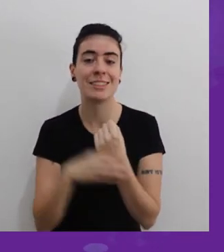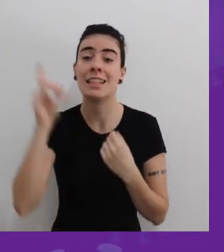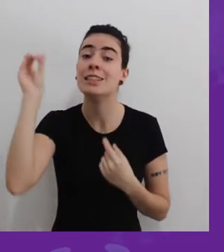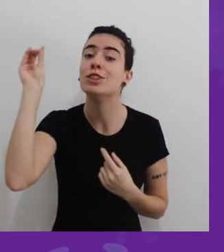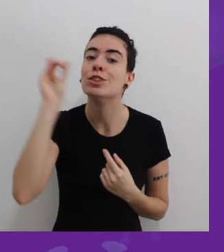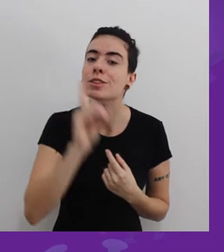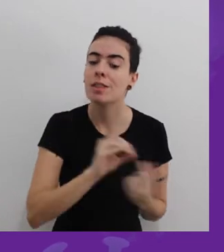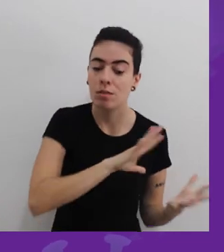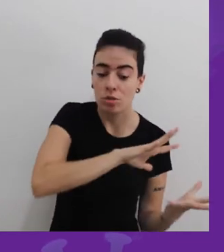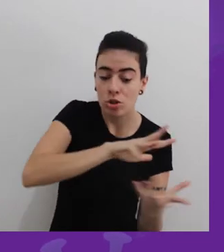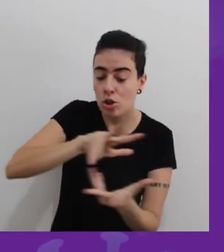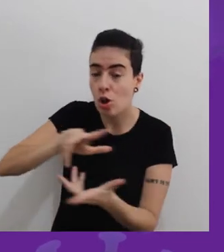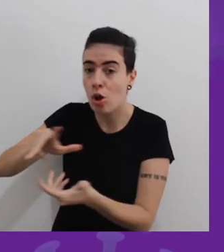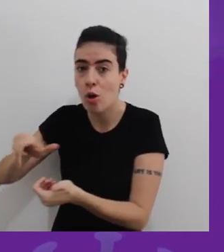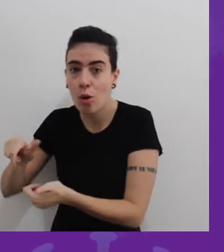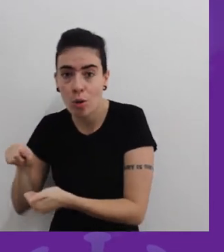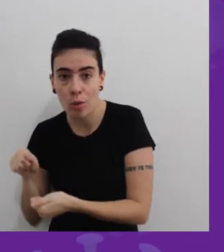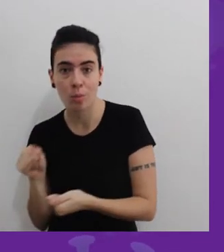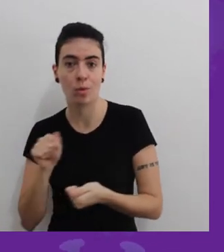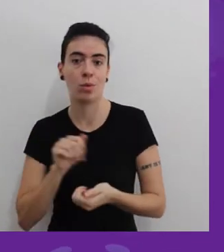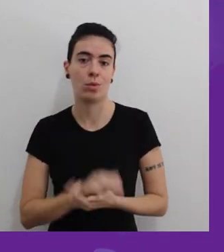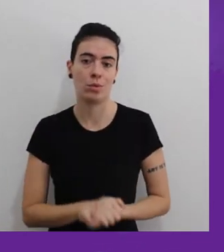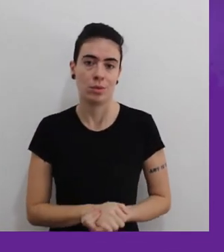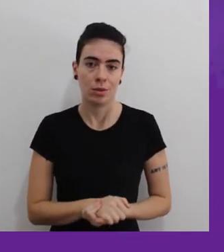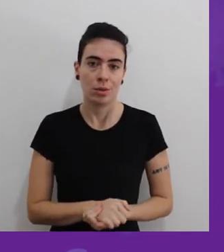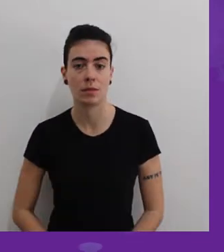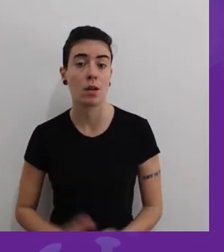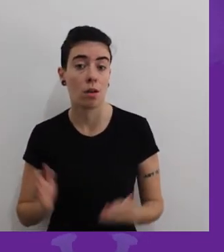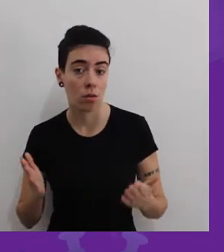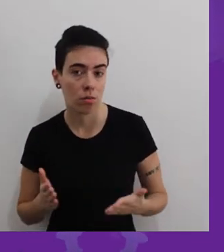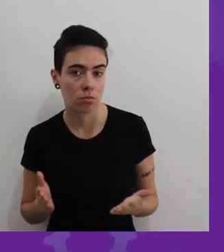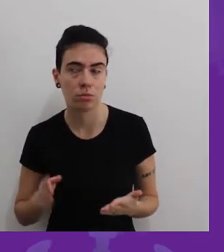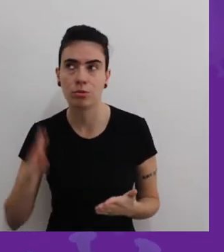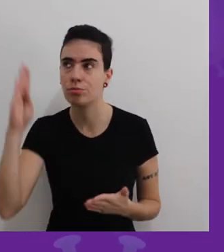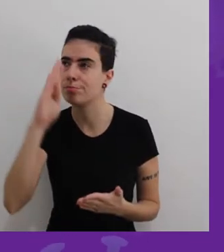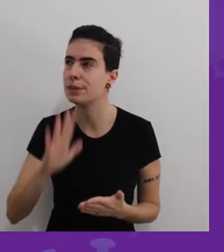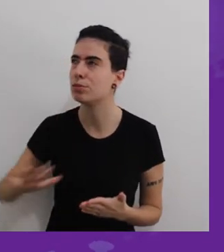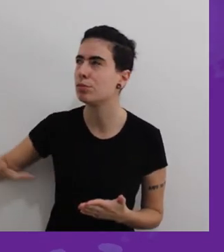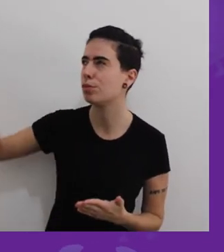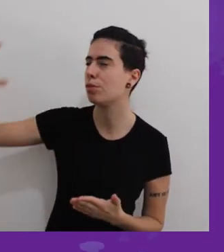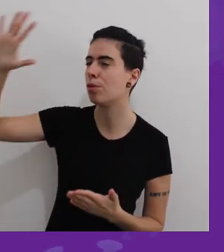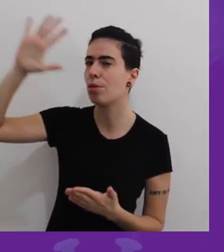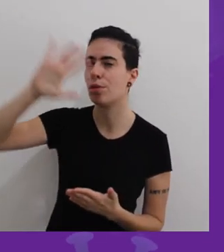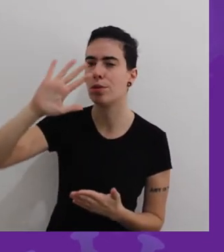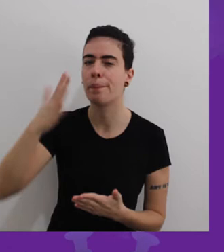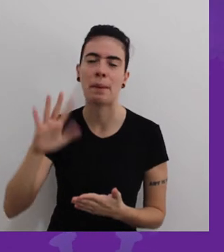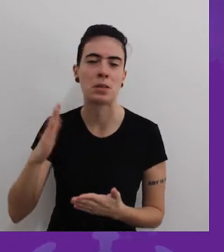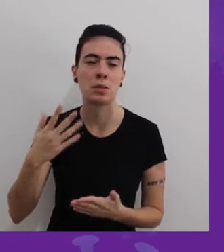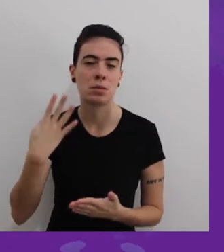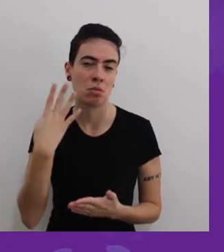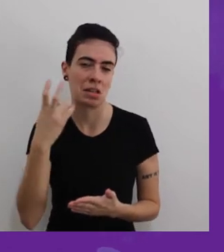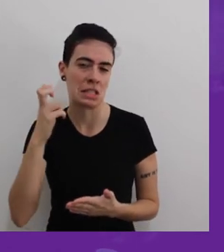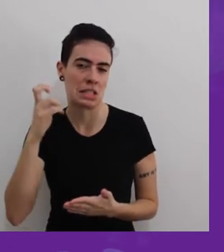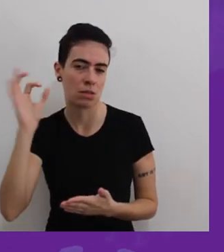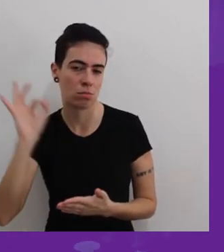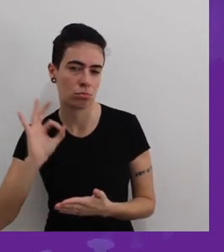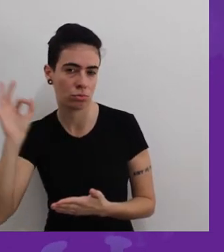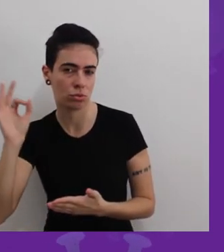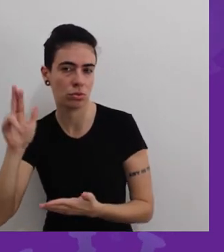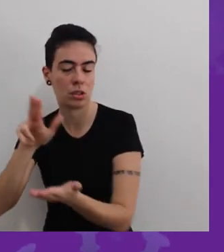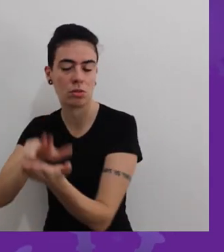terciário em assistência de saúde relacionada à Covid. Hoje nós temos mais ou menos